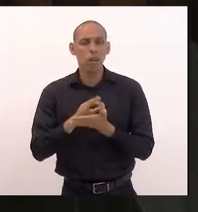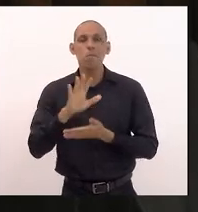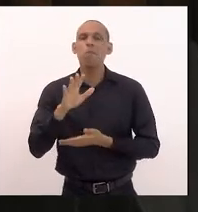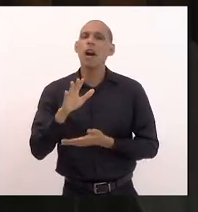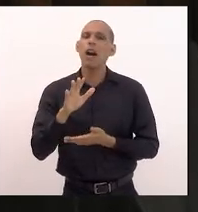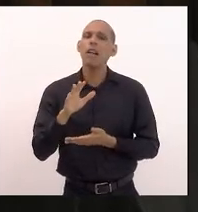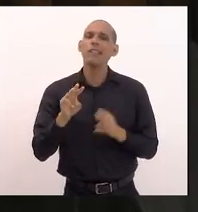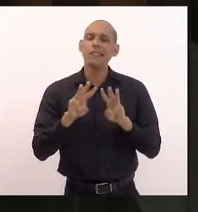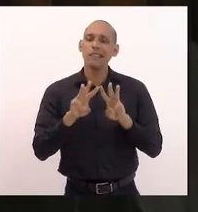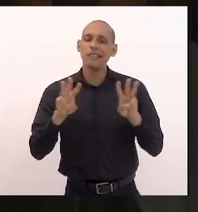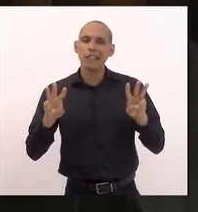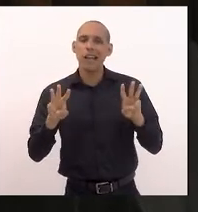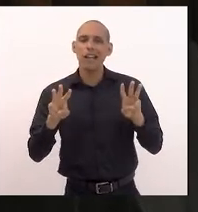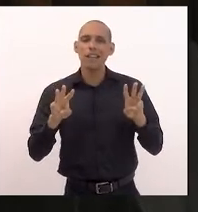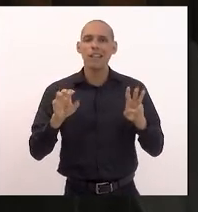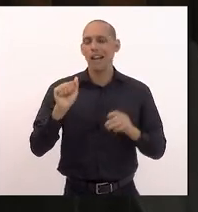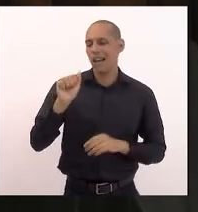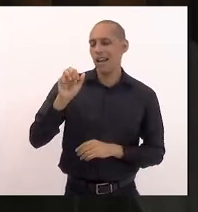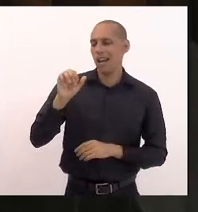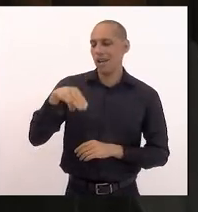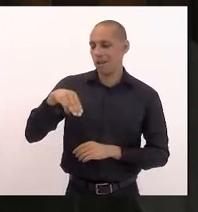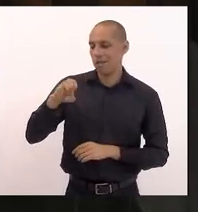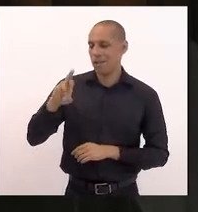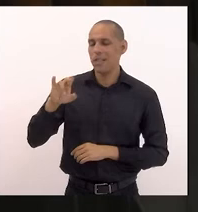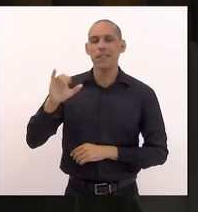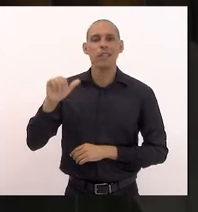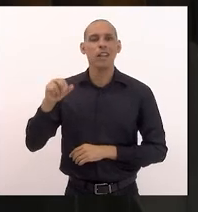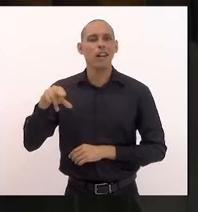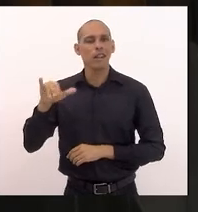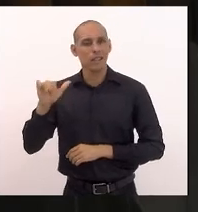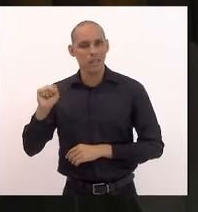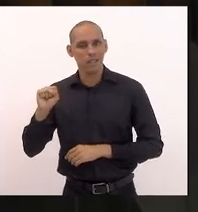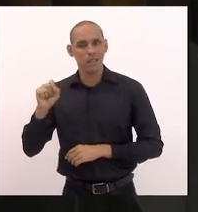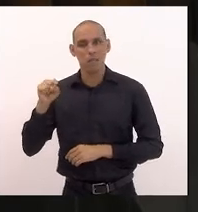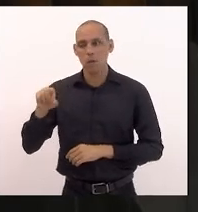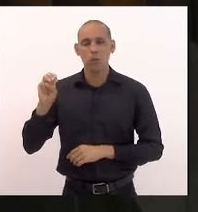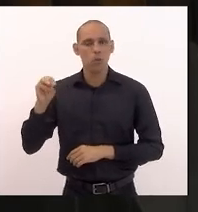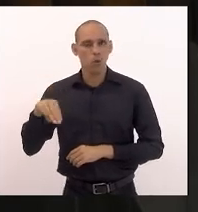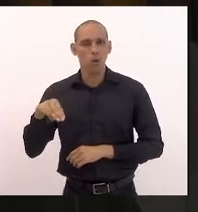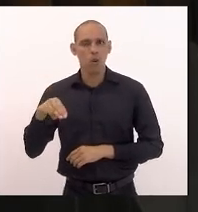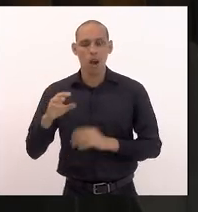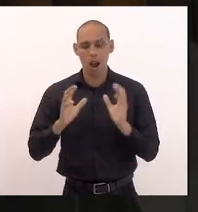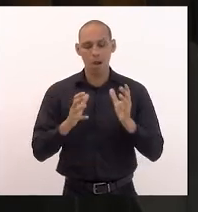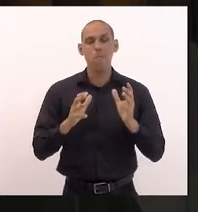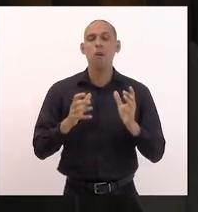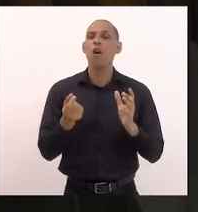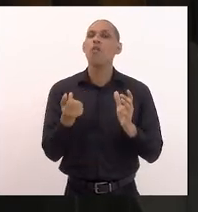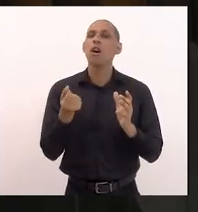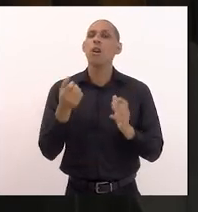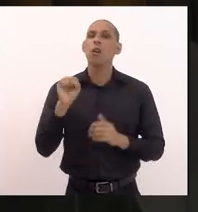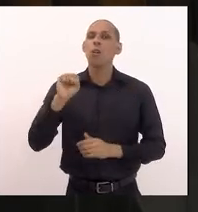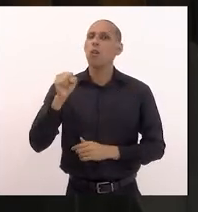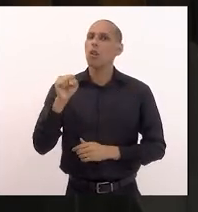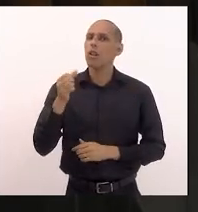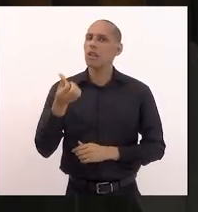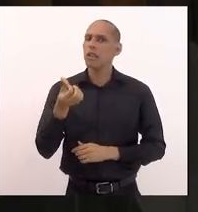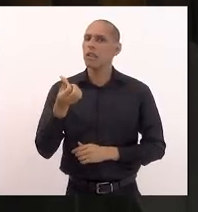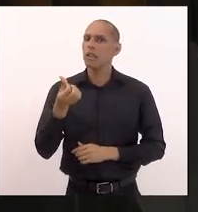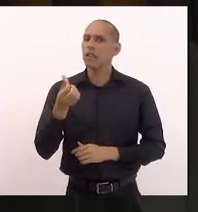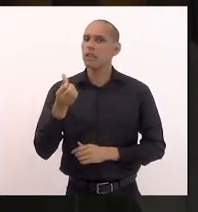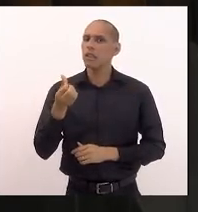da americana.com o mesmo modelo a mesma especificação o valor de R 86,47